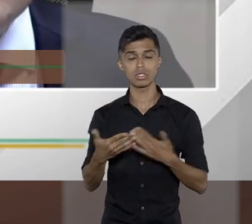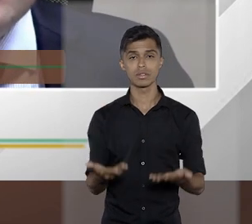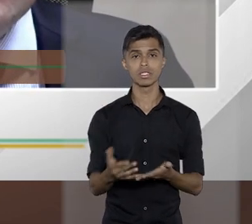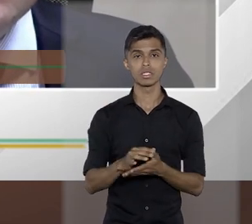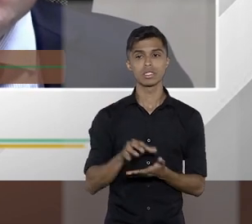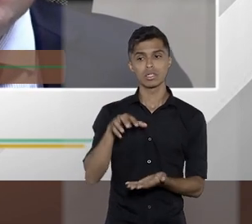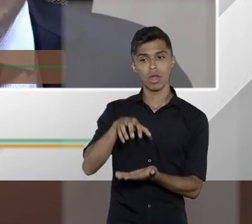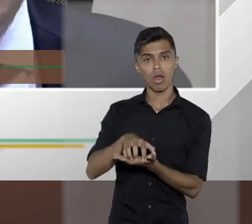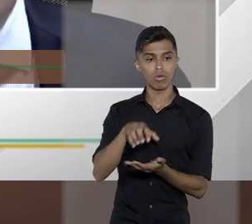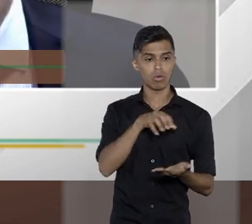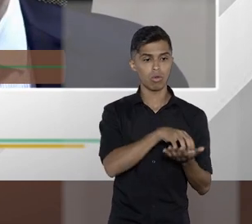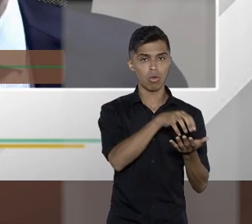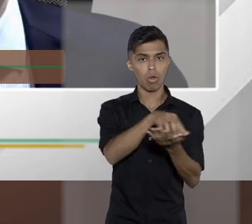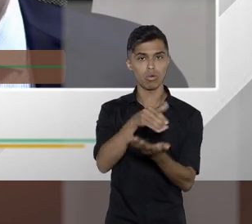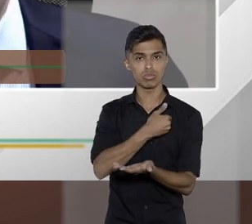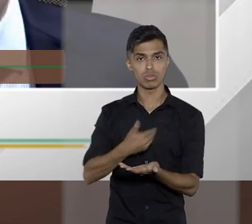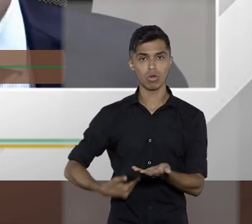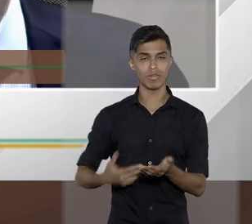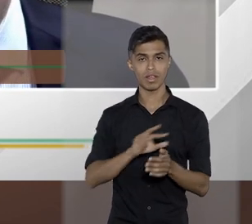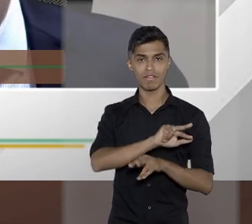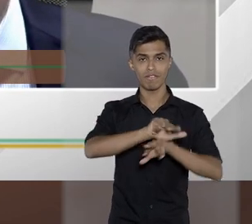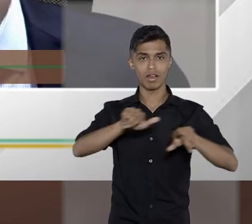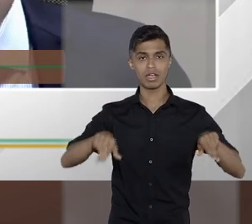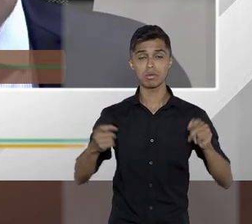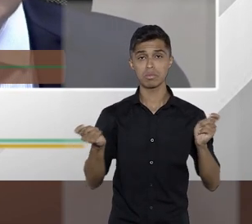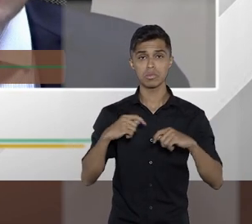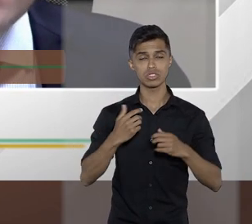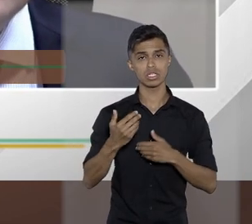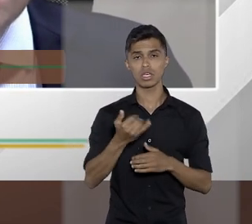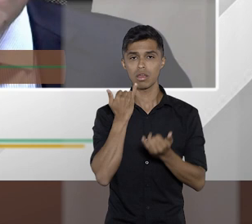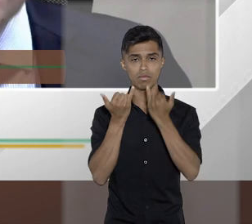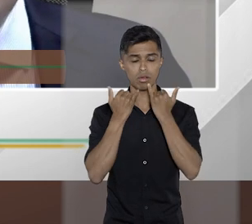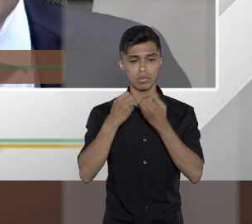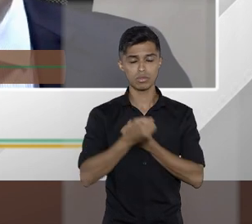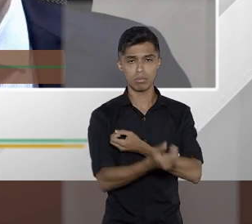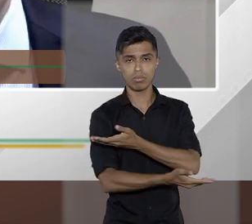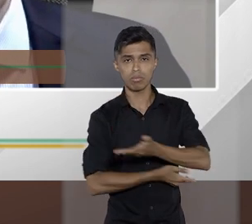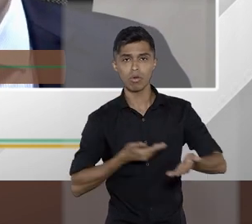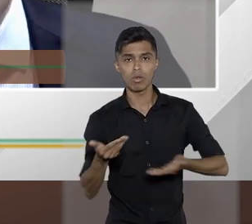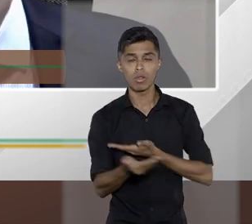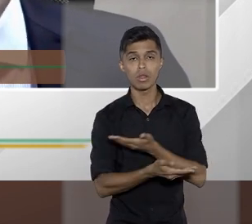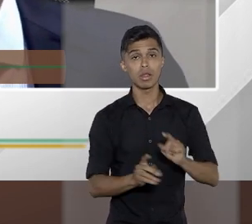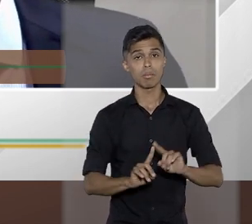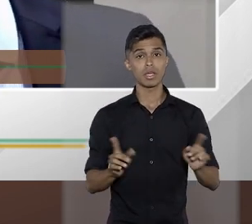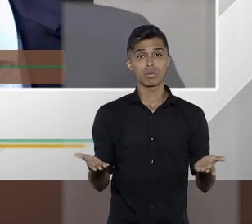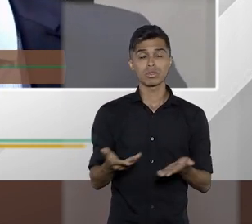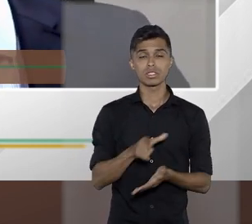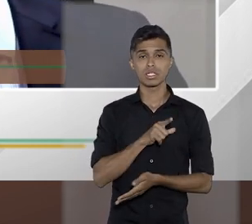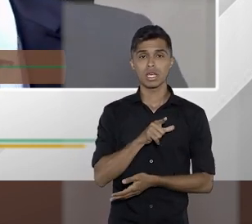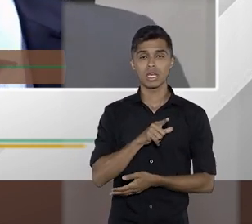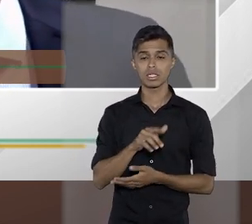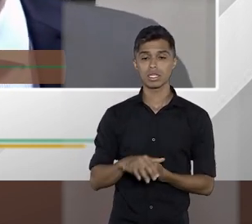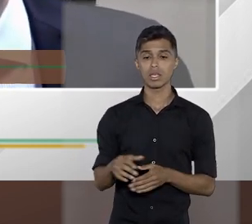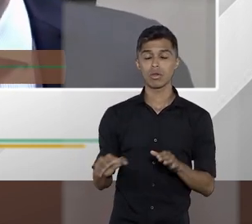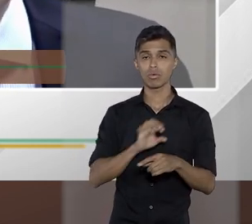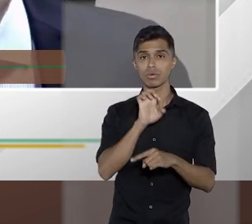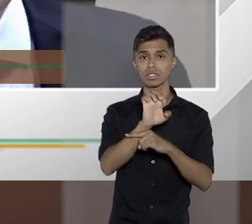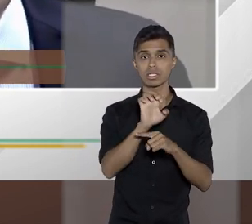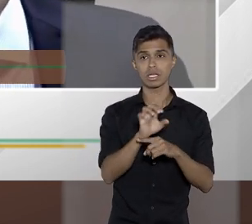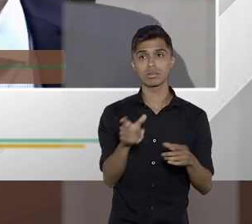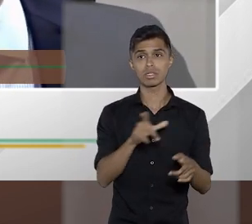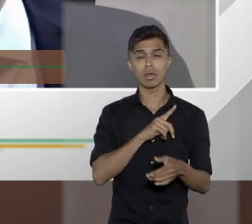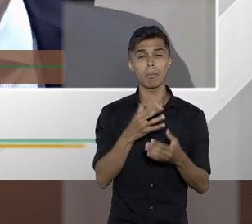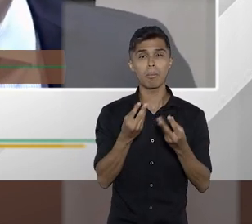públicos, entre administração federal, estadual e municipal, sendo que a gente... que existe hoje, até os estados recebem muitas